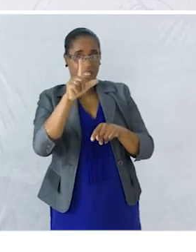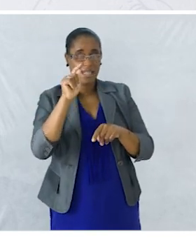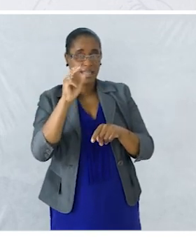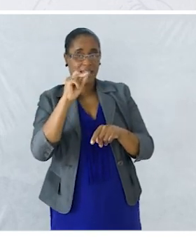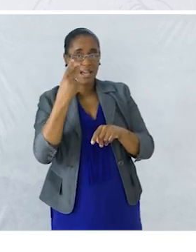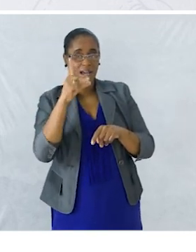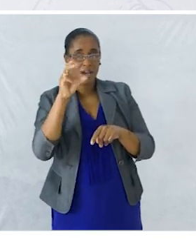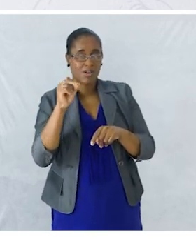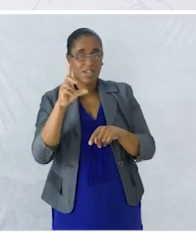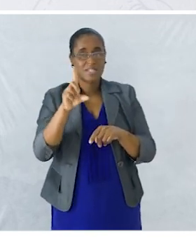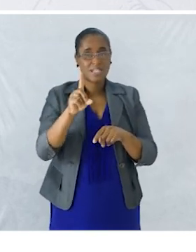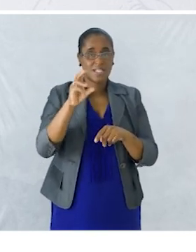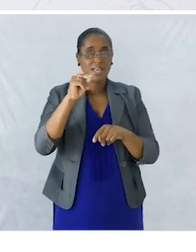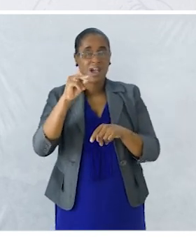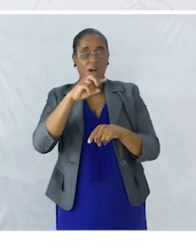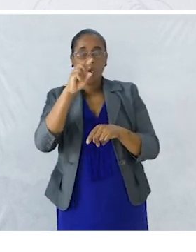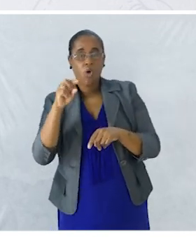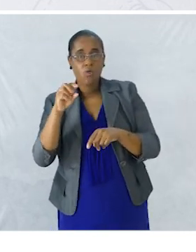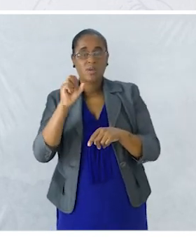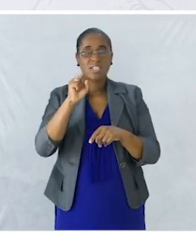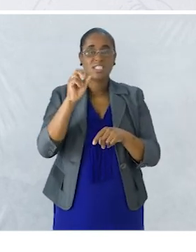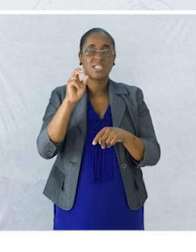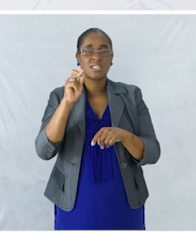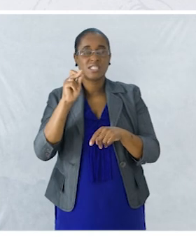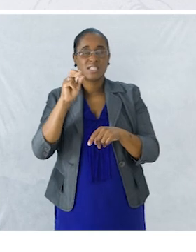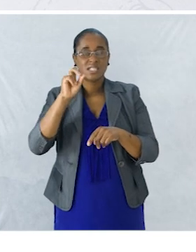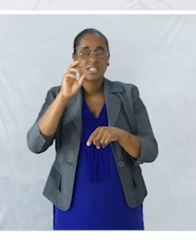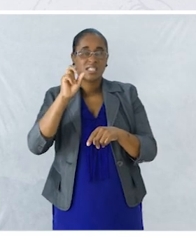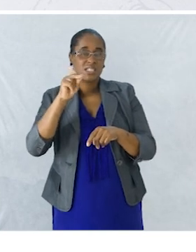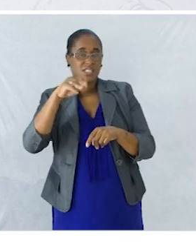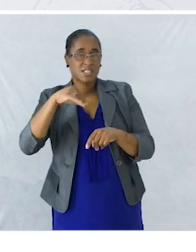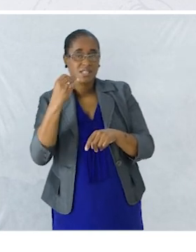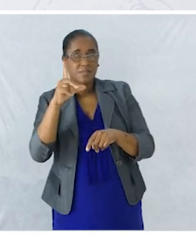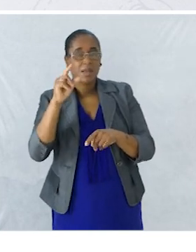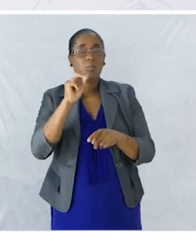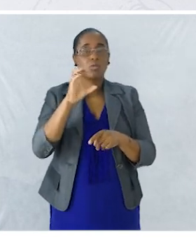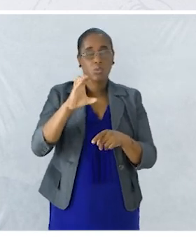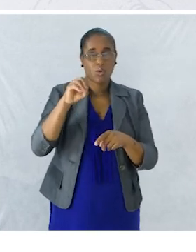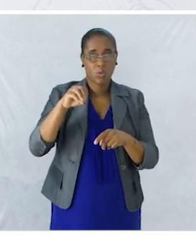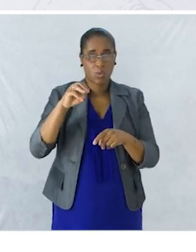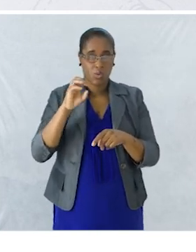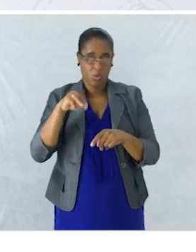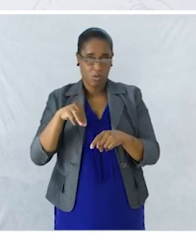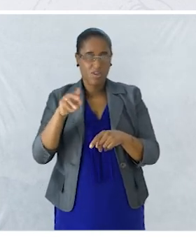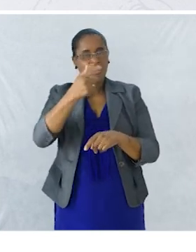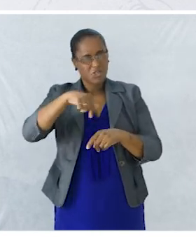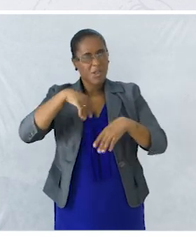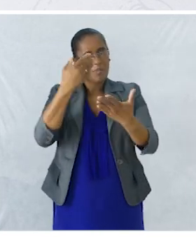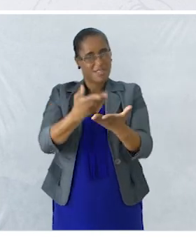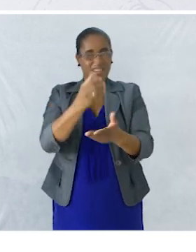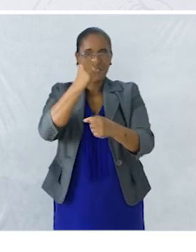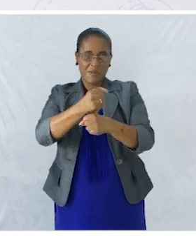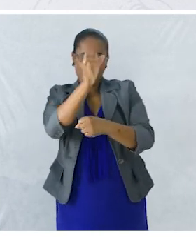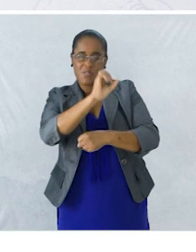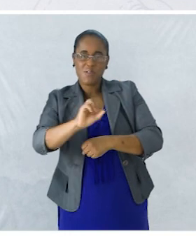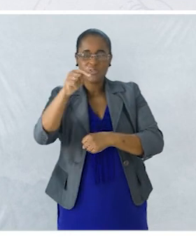Teleaula6 Arroba Gmail.com E nós vamos apresentar Os vossos trabalhos aqui Podem ler Podem também